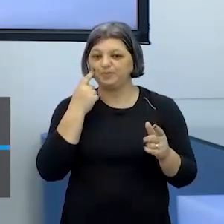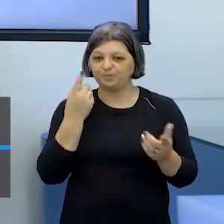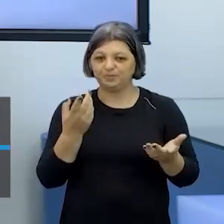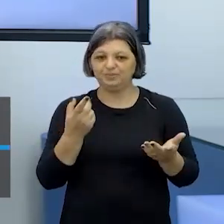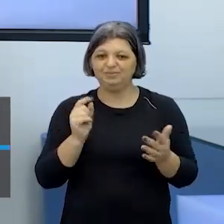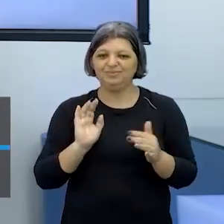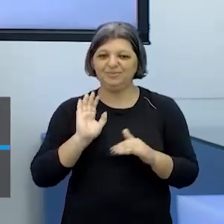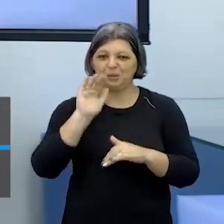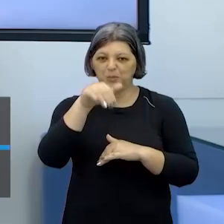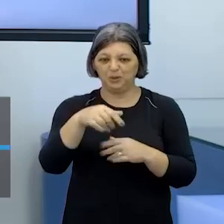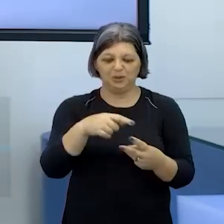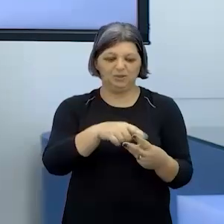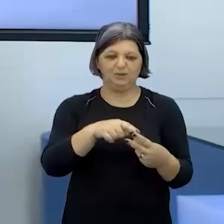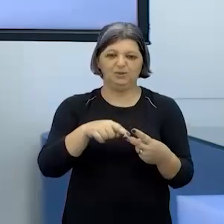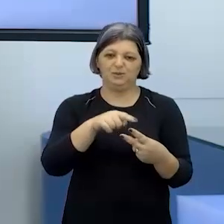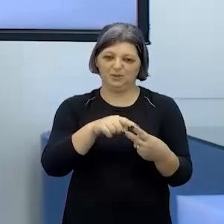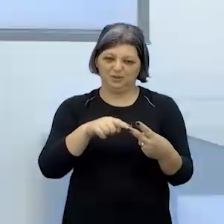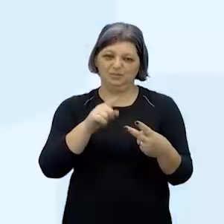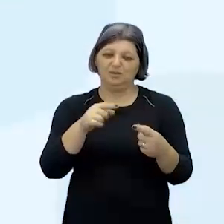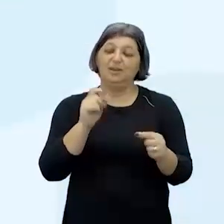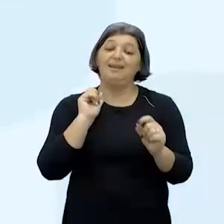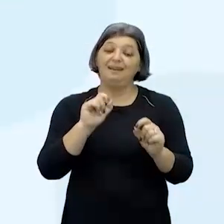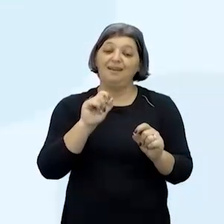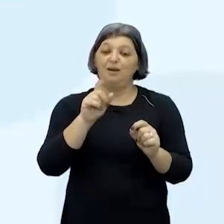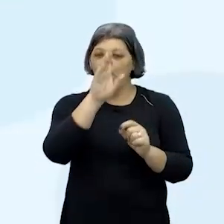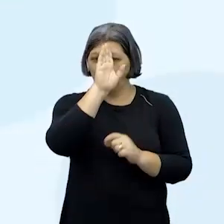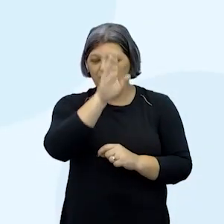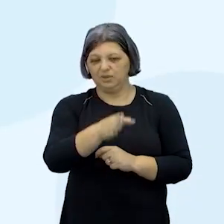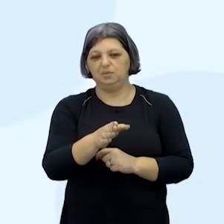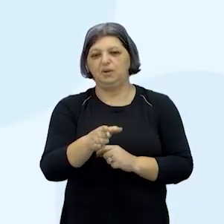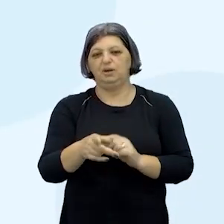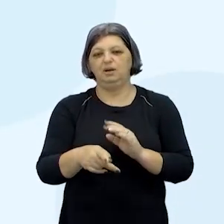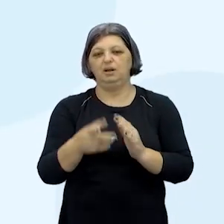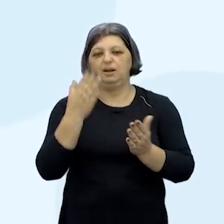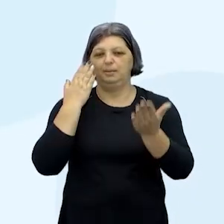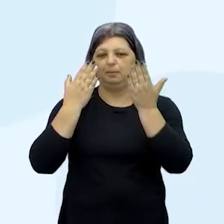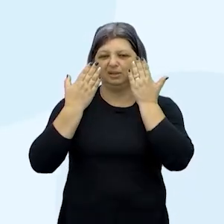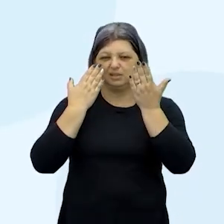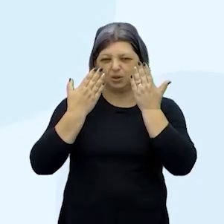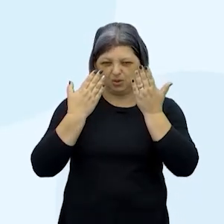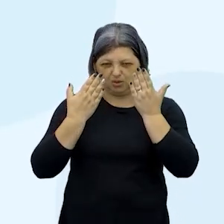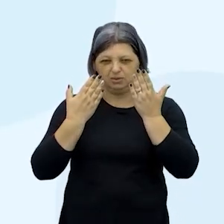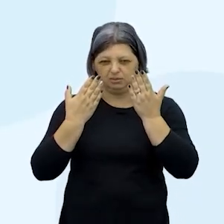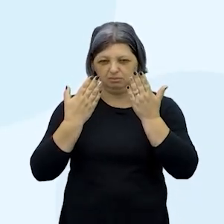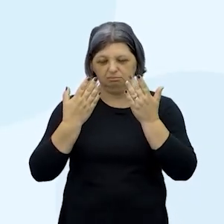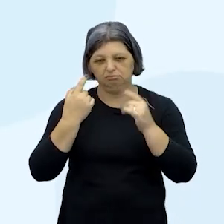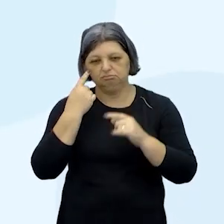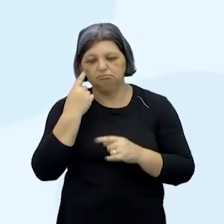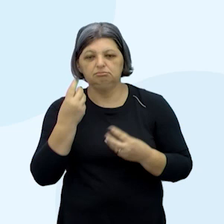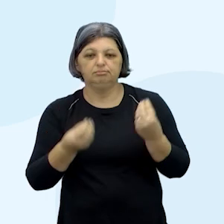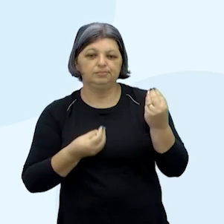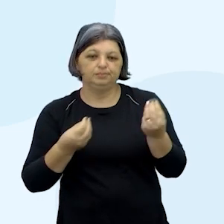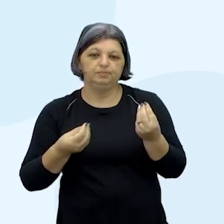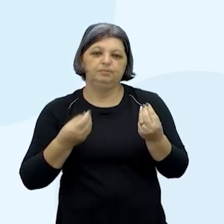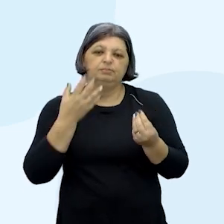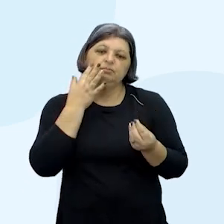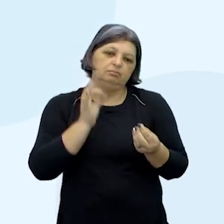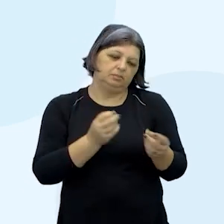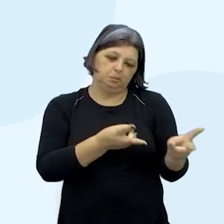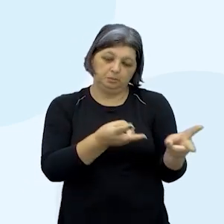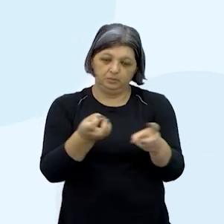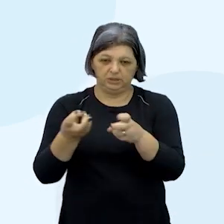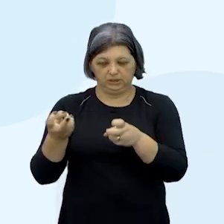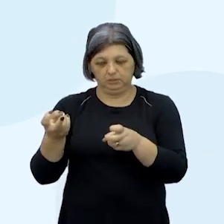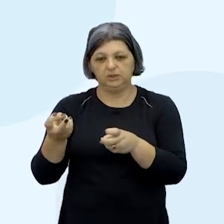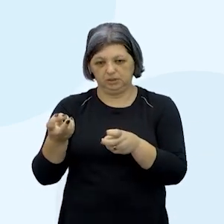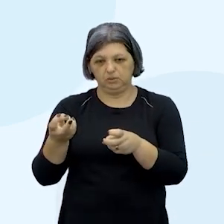pulando esses dois porque o que pega mesmo é psicológico dele né mas aí você vai ter que a gente vai ter que construir alguma coisa nem que seja da percepção que você teve da